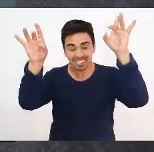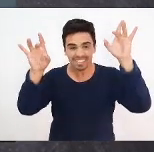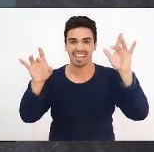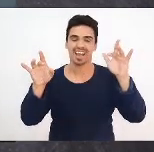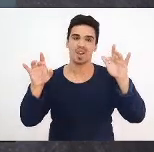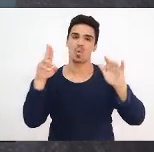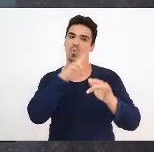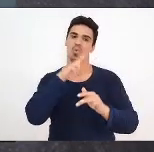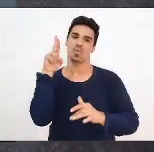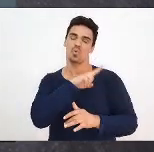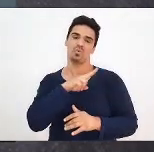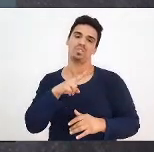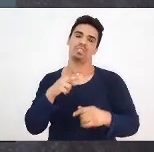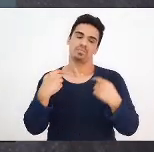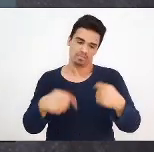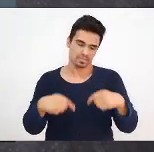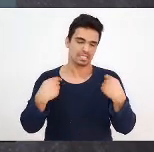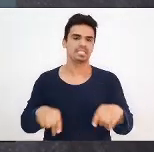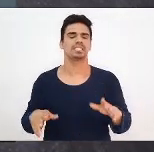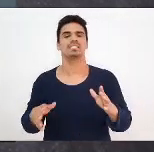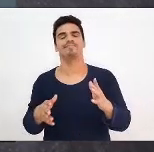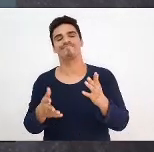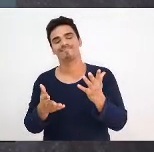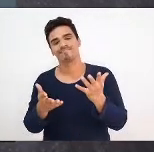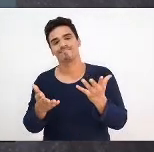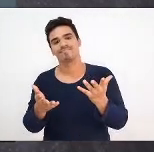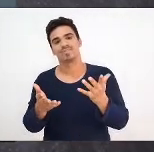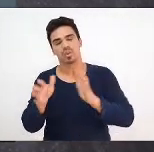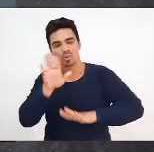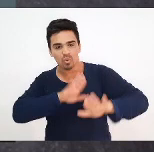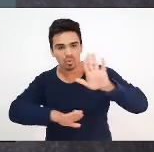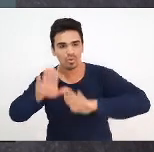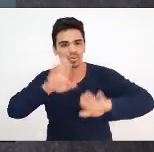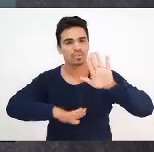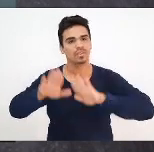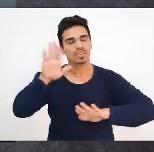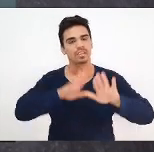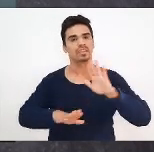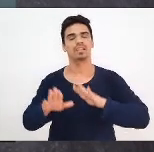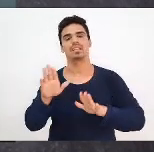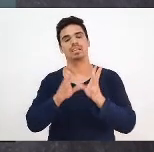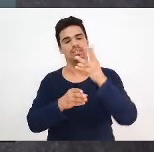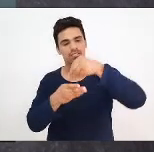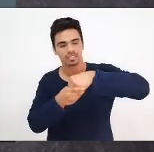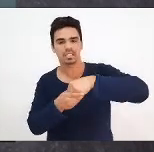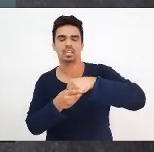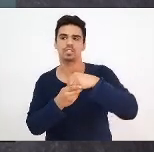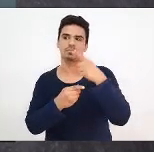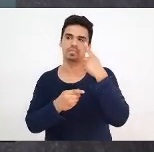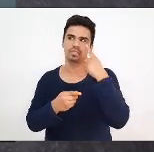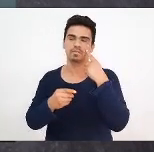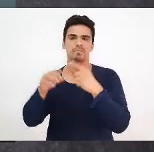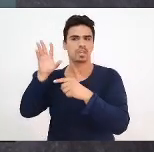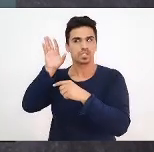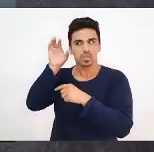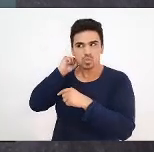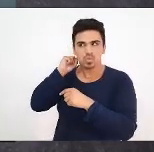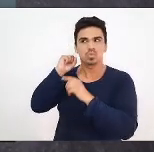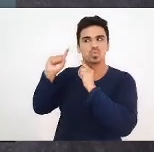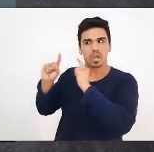sensibilidade, nos exige escuta, diálogo e firmeza